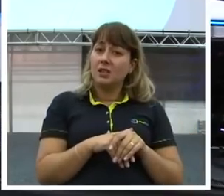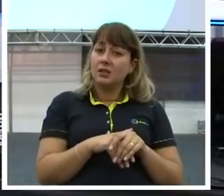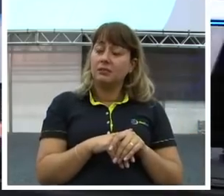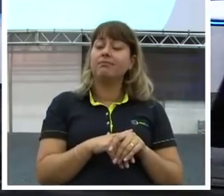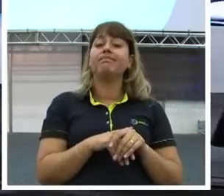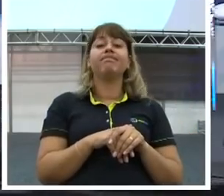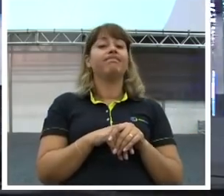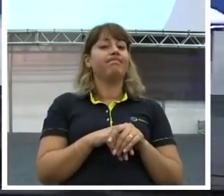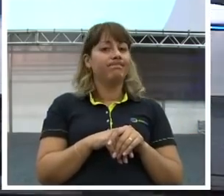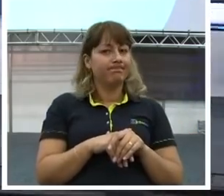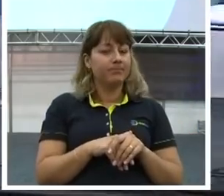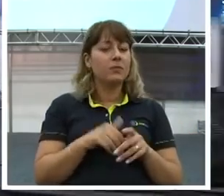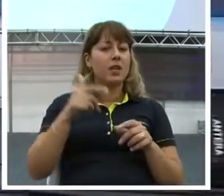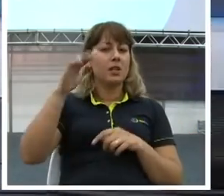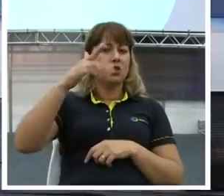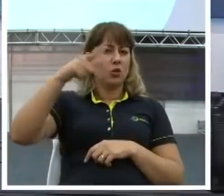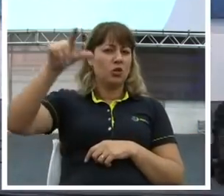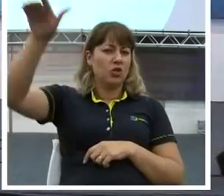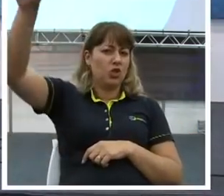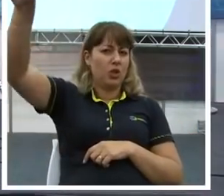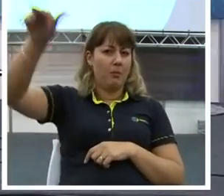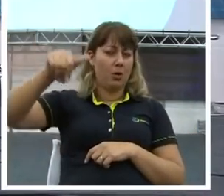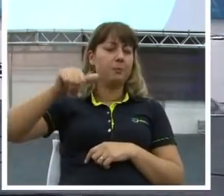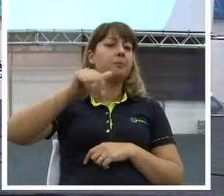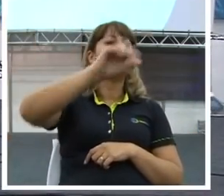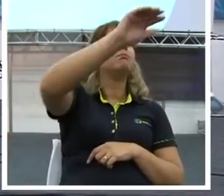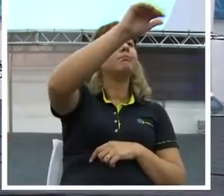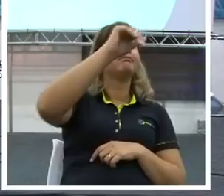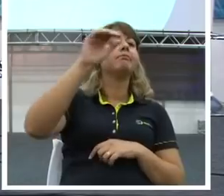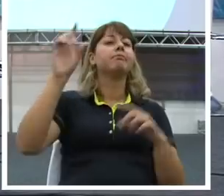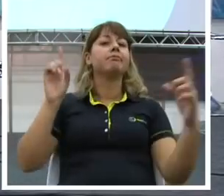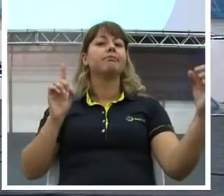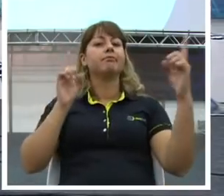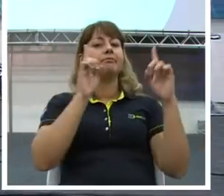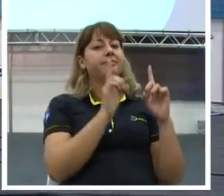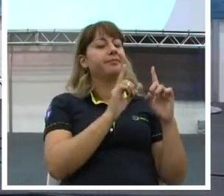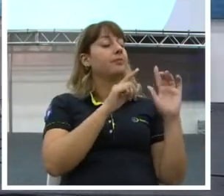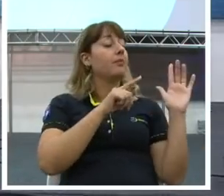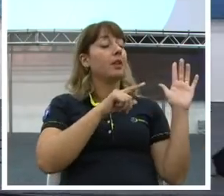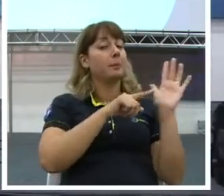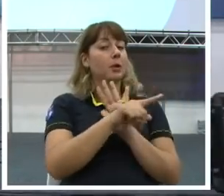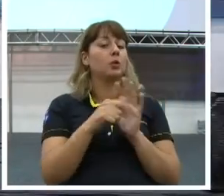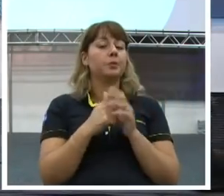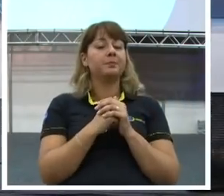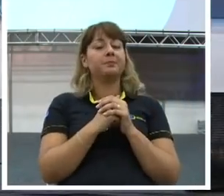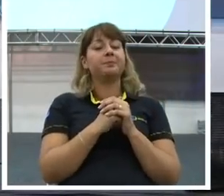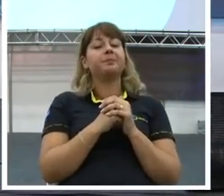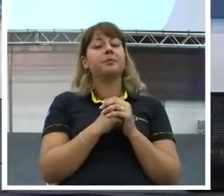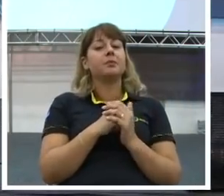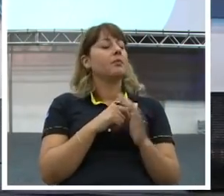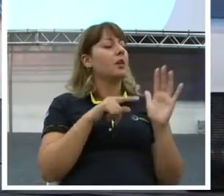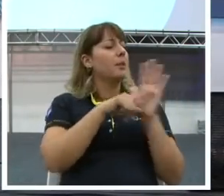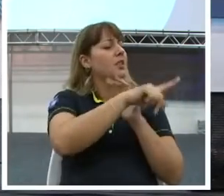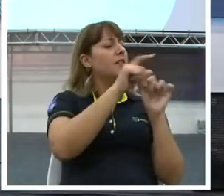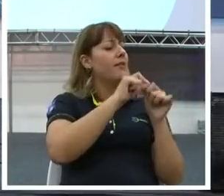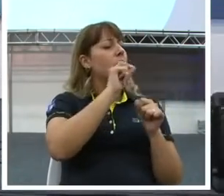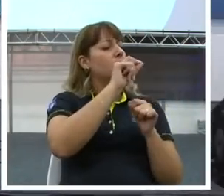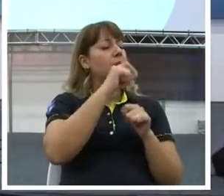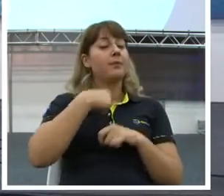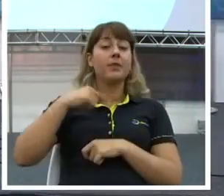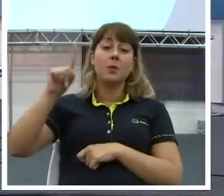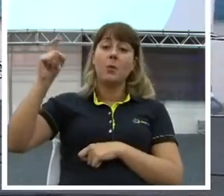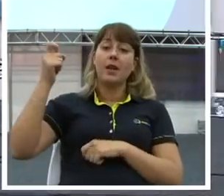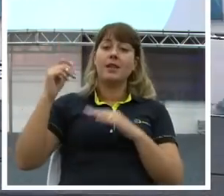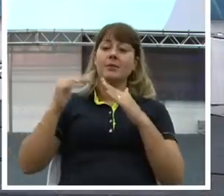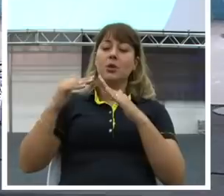de terno. Chamou outro rapaz. Calça, jeans, tênis, camiseta. Você. O você fez? Sou ex-morador